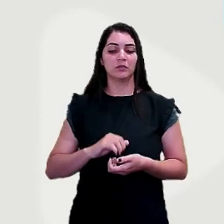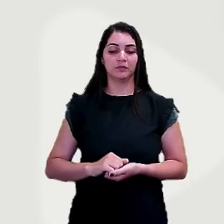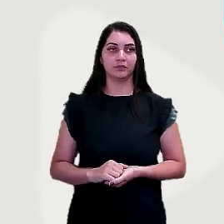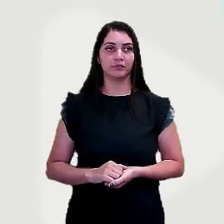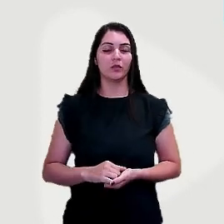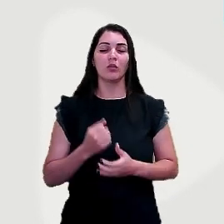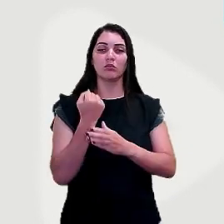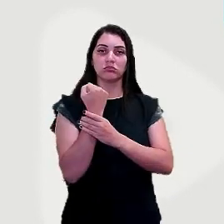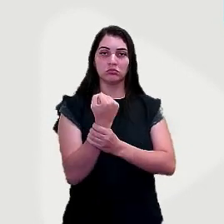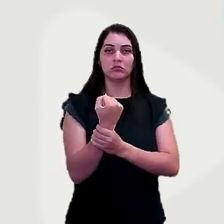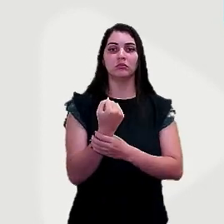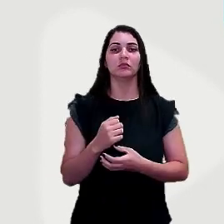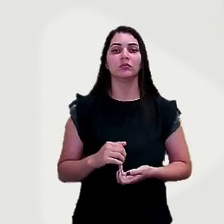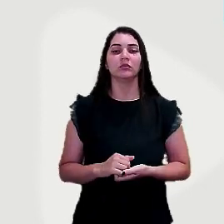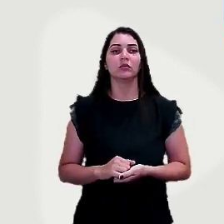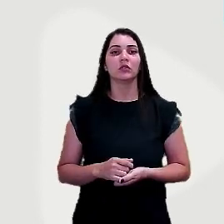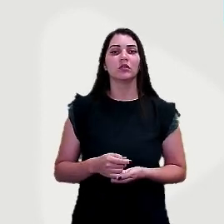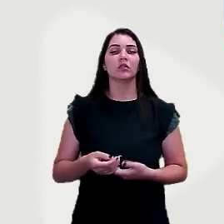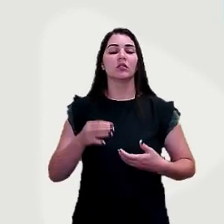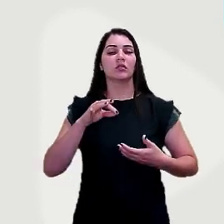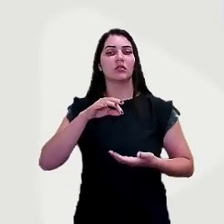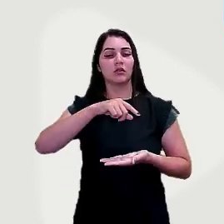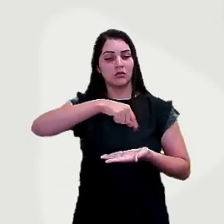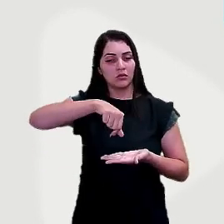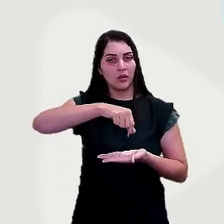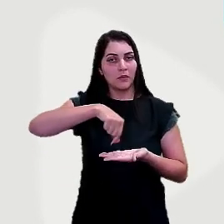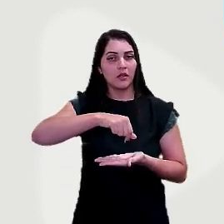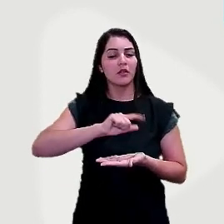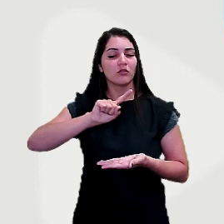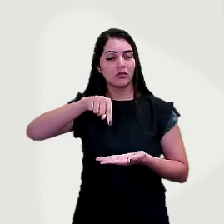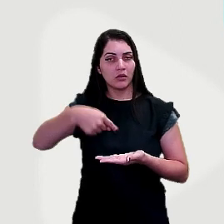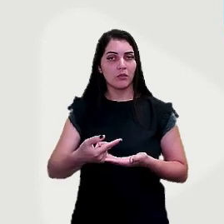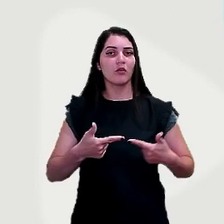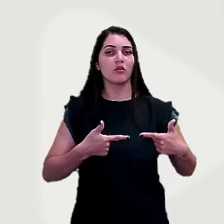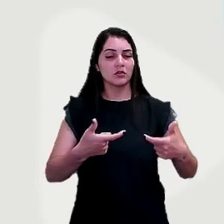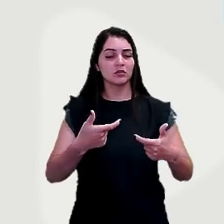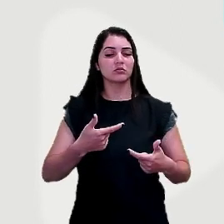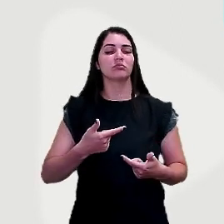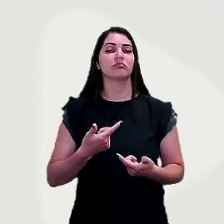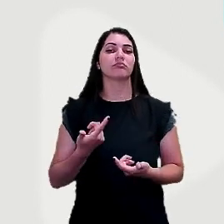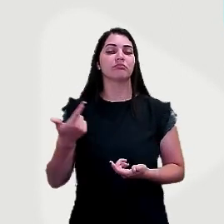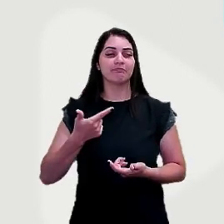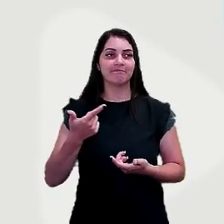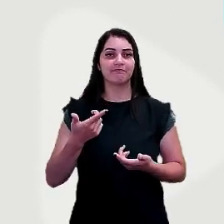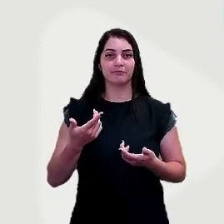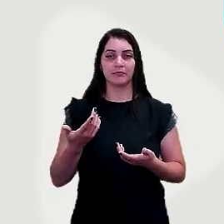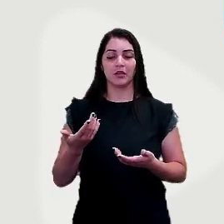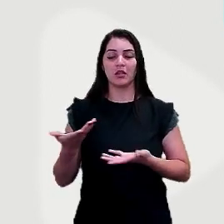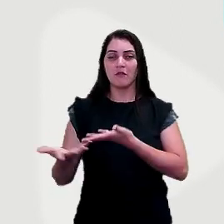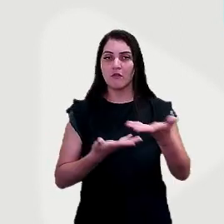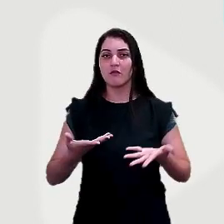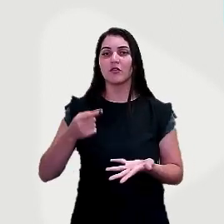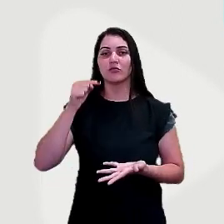do mundo capitalista, após a Segunda Guerra. Então, o capitalismo queria se desenvolver e reconstruir o Japão após a